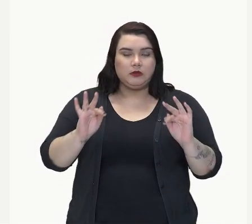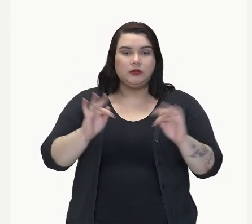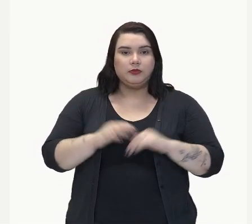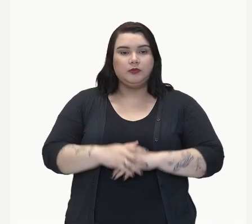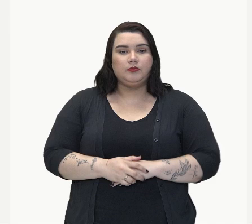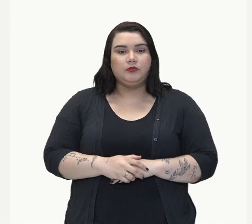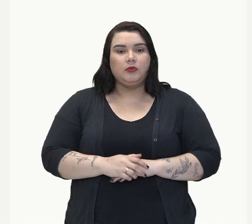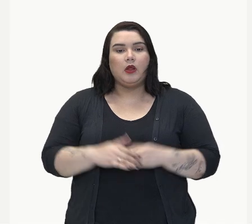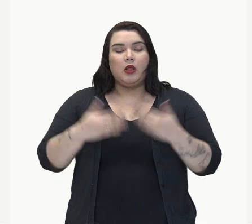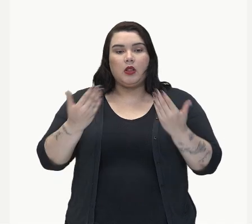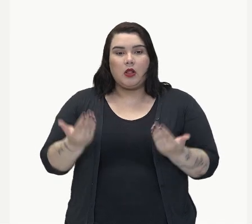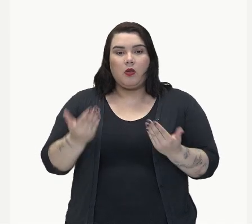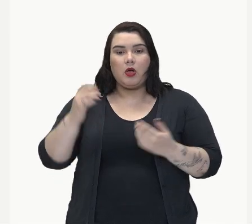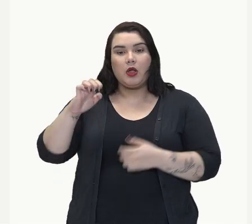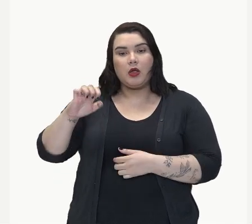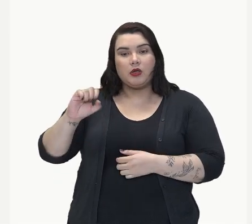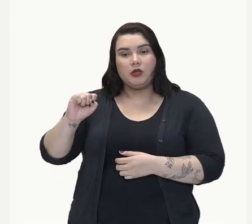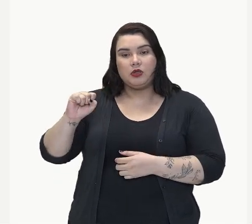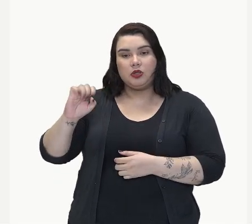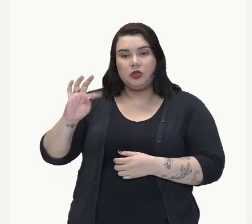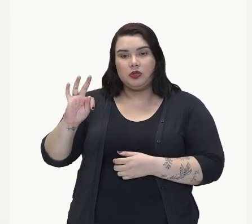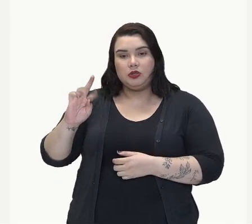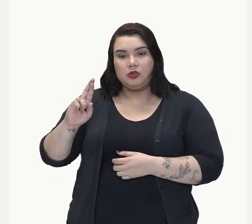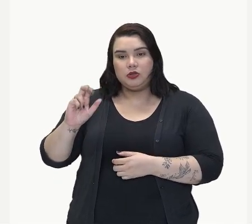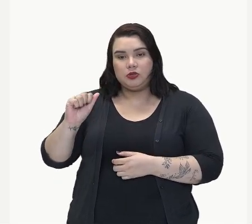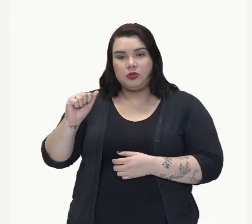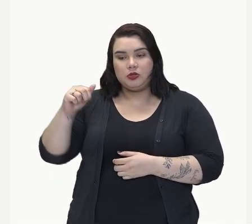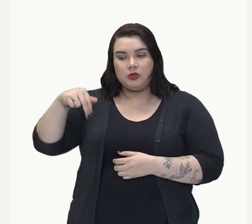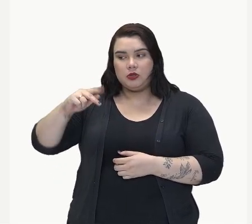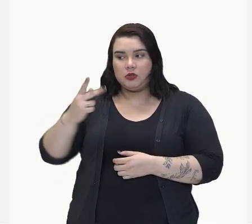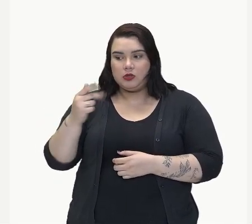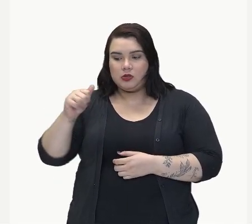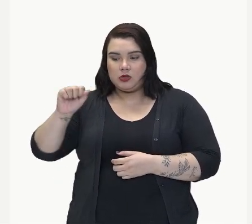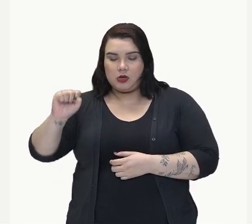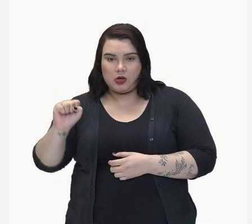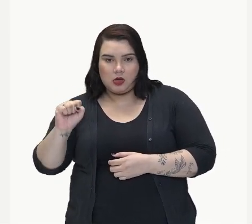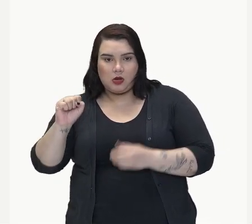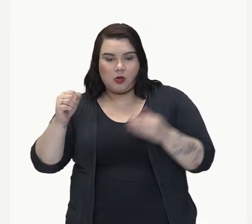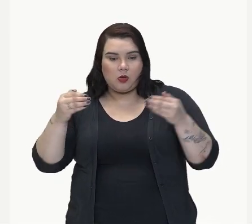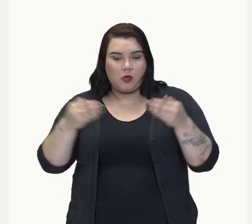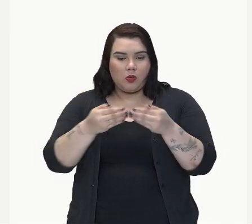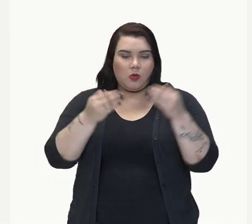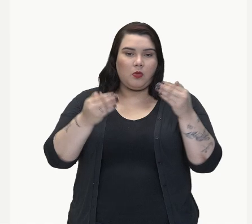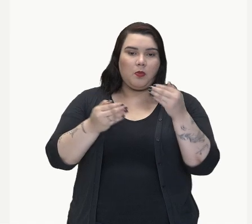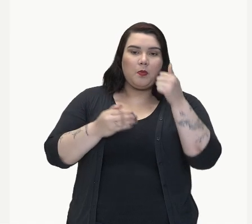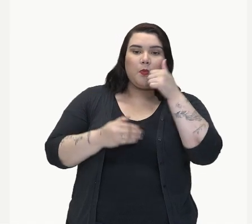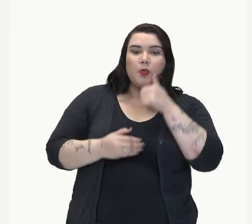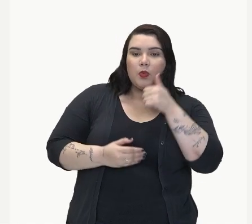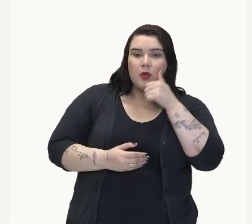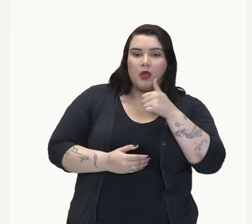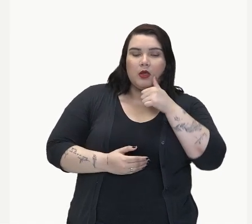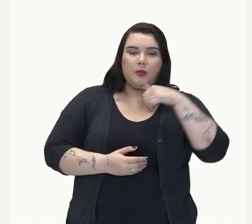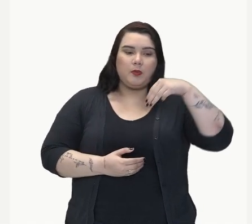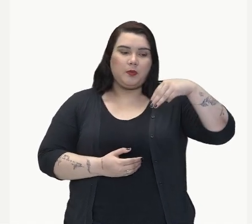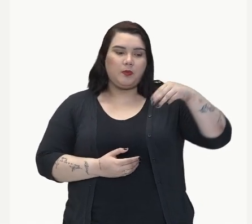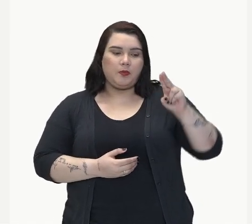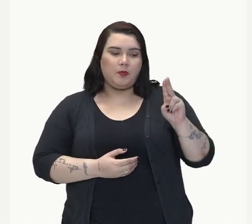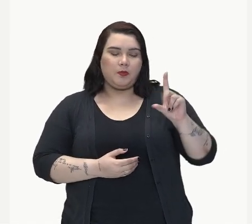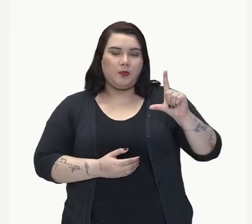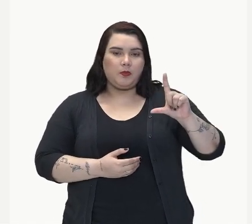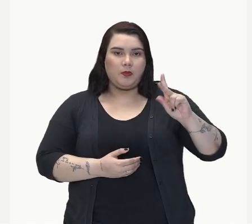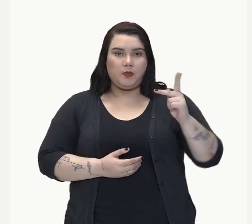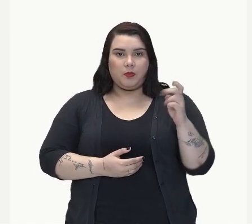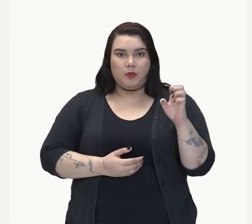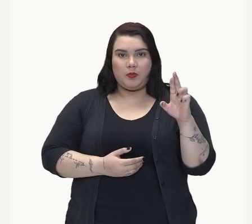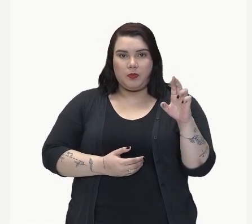sempre, né? Vou concordar com mulheres. Viemos estranhas, mulheres e homens.